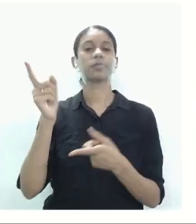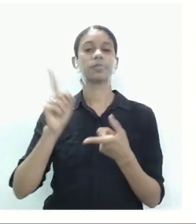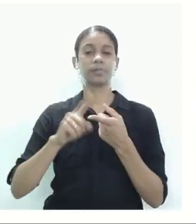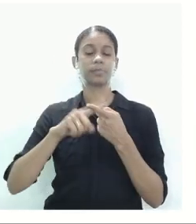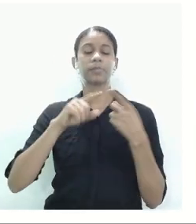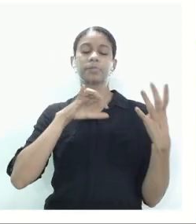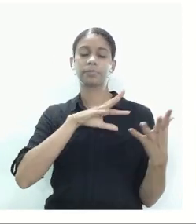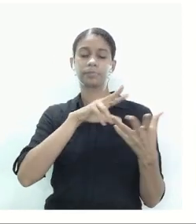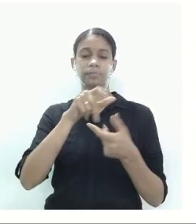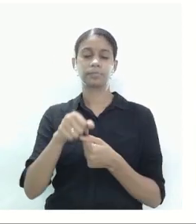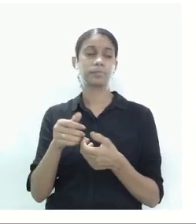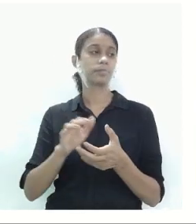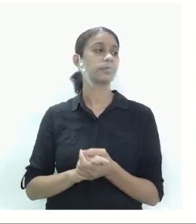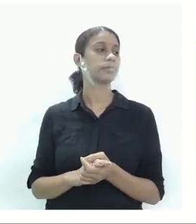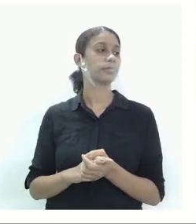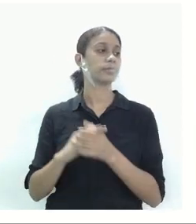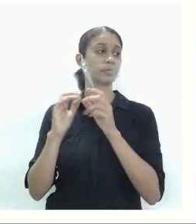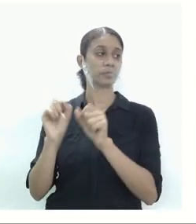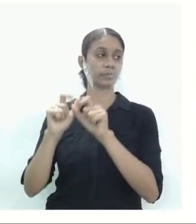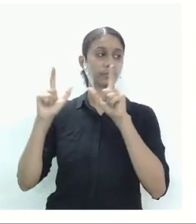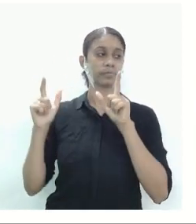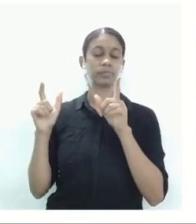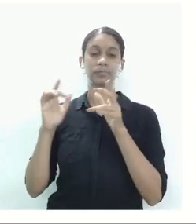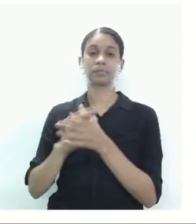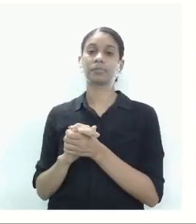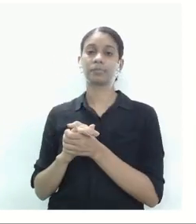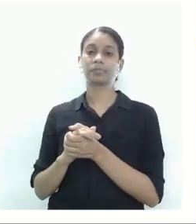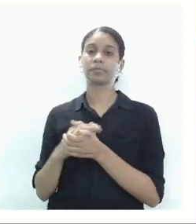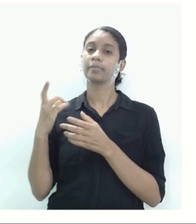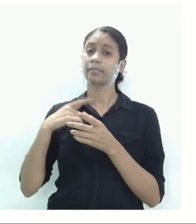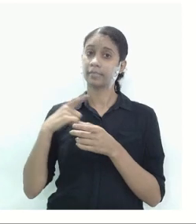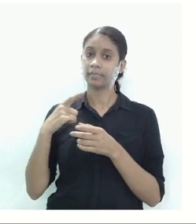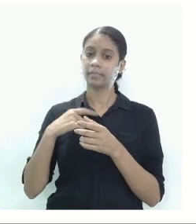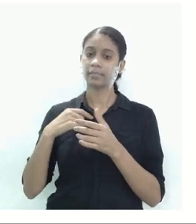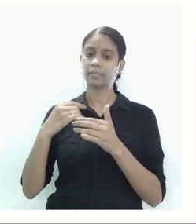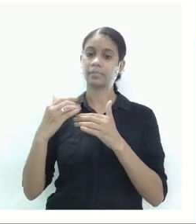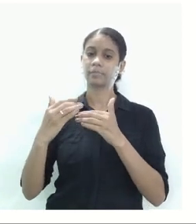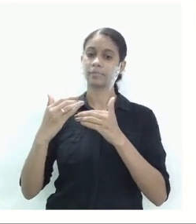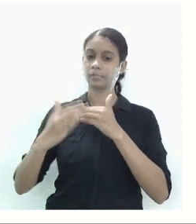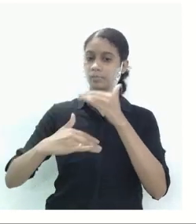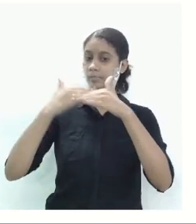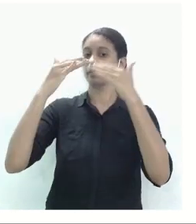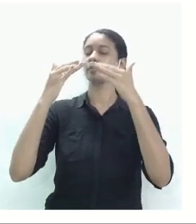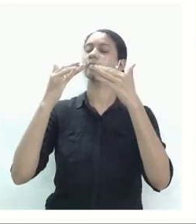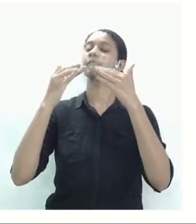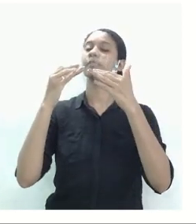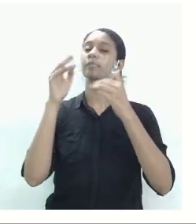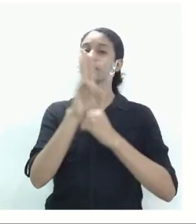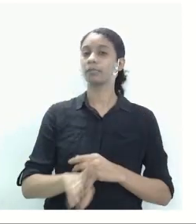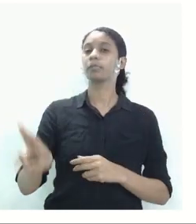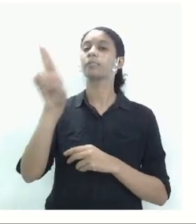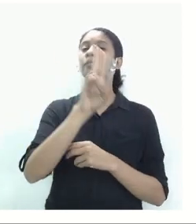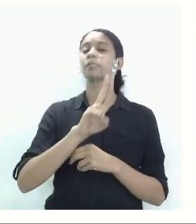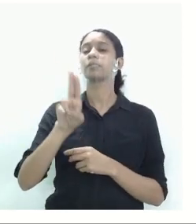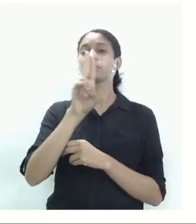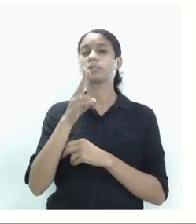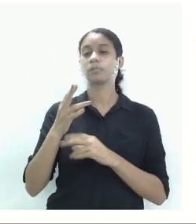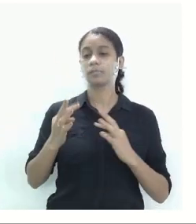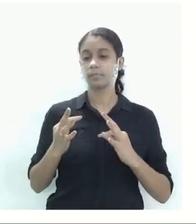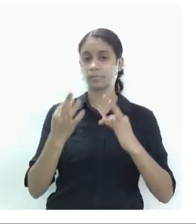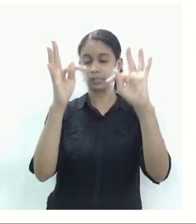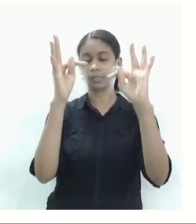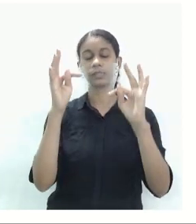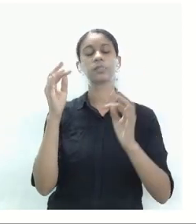relação das empresas globais é seu alto grau de informatização. tá? Então, seus itens são mercados, são